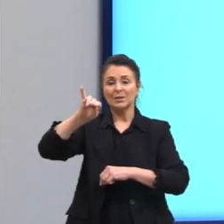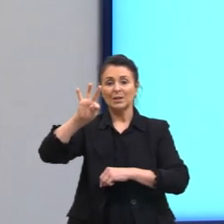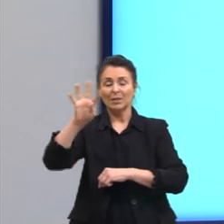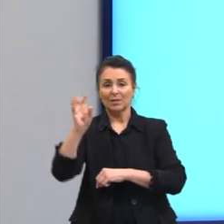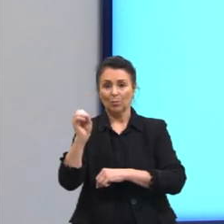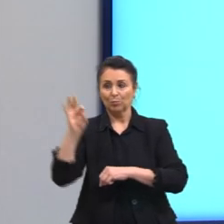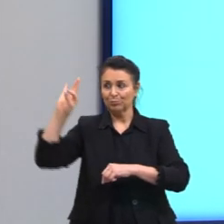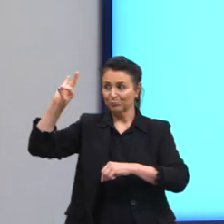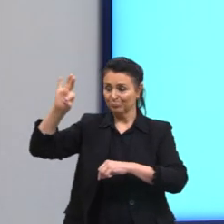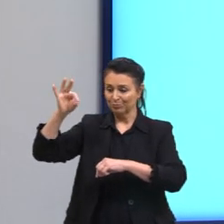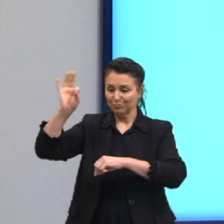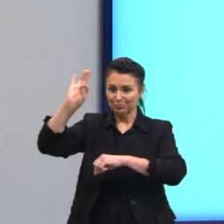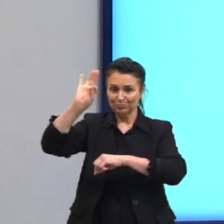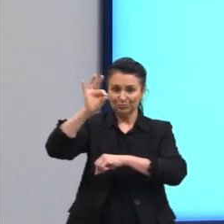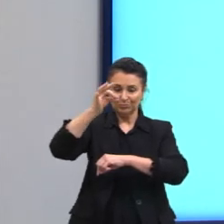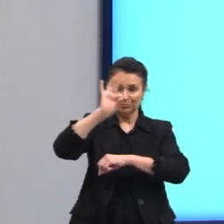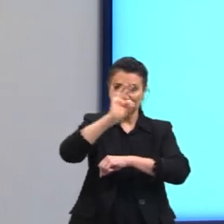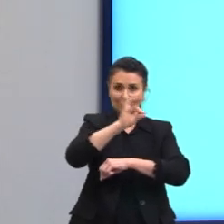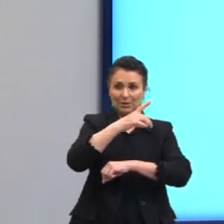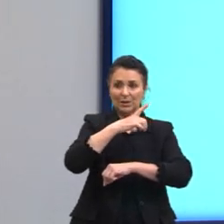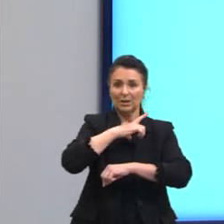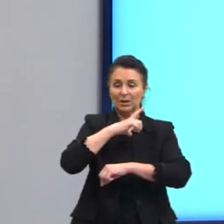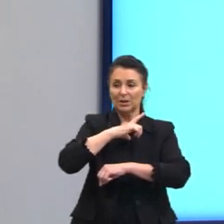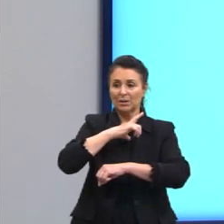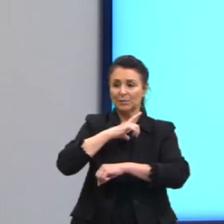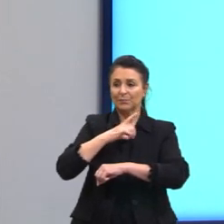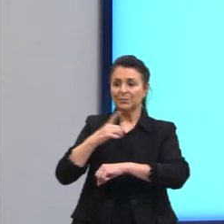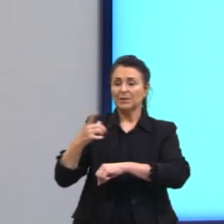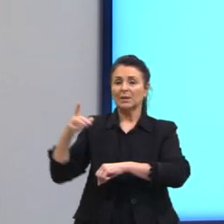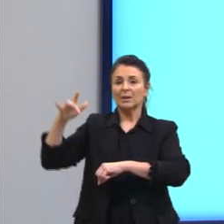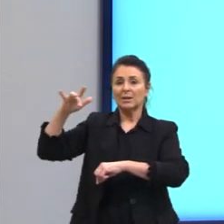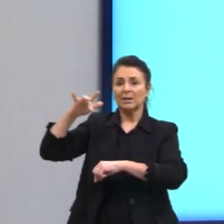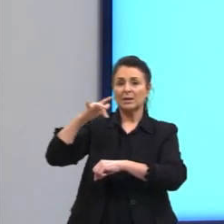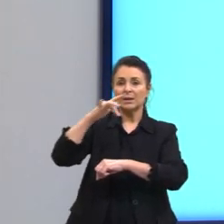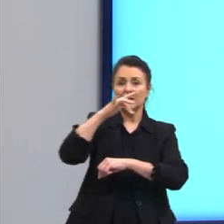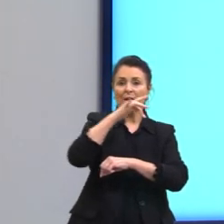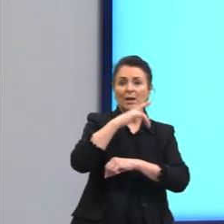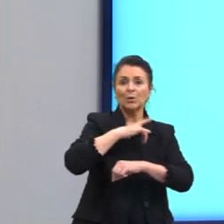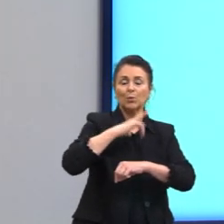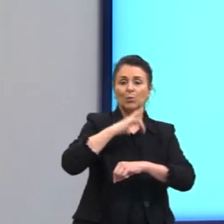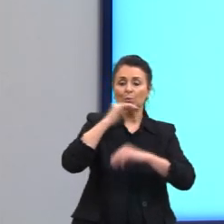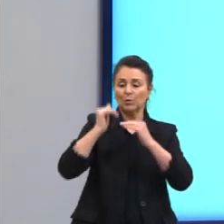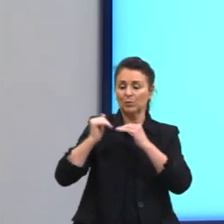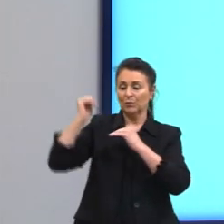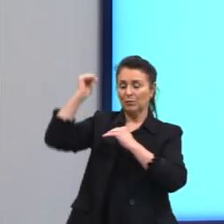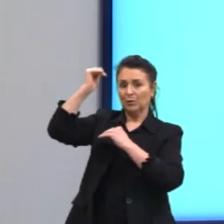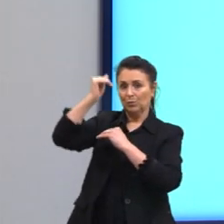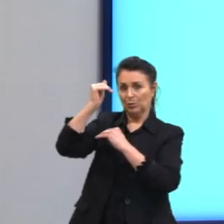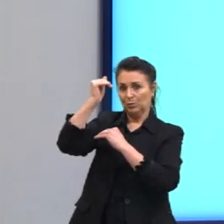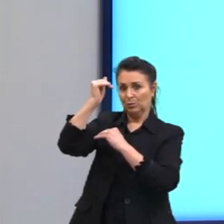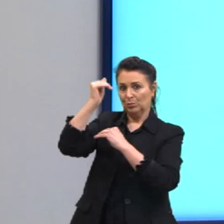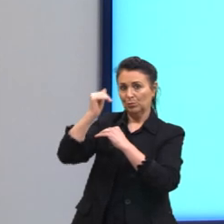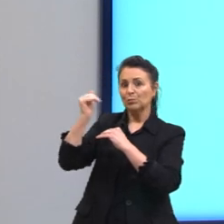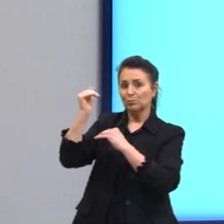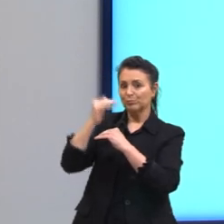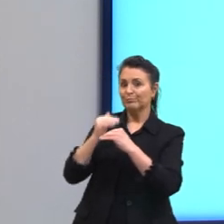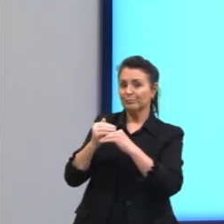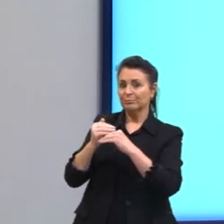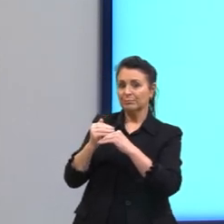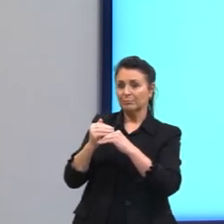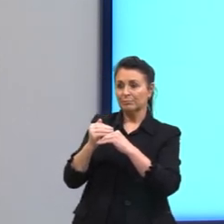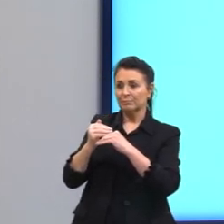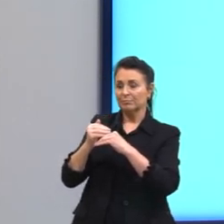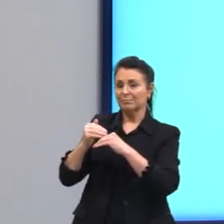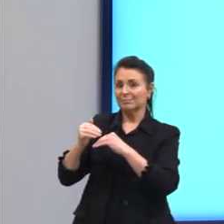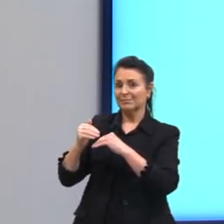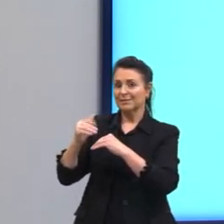Aqui, então, nós temos um mosquito, indivíduo adulto, que, nesse caso, é o